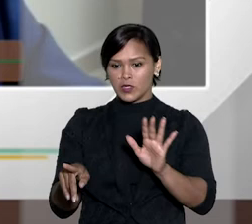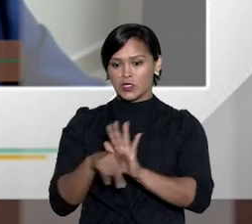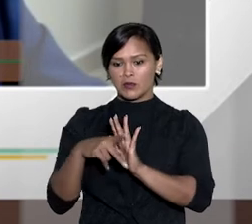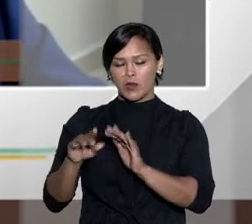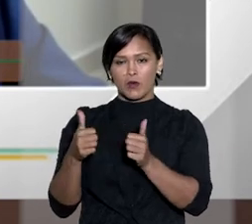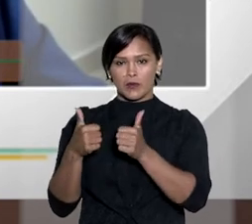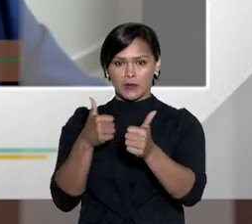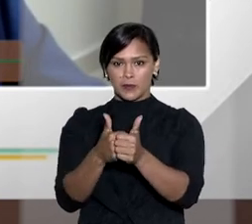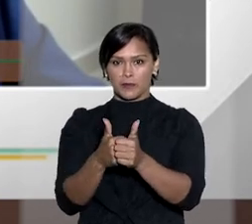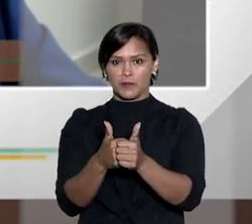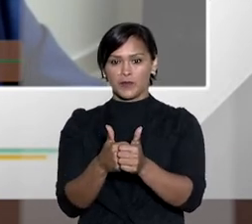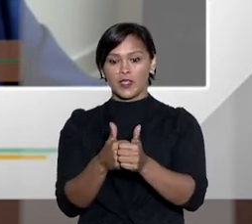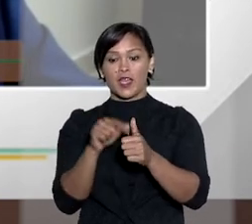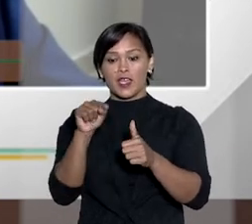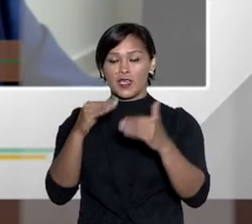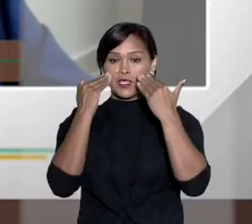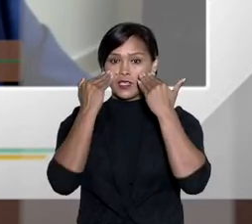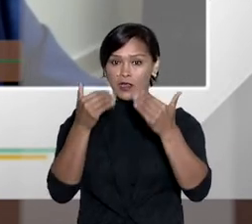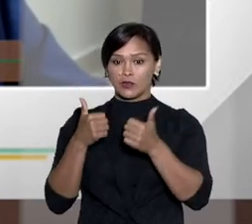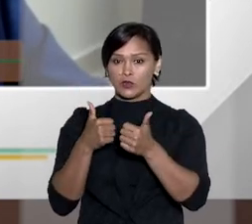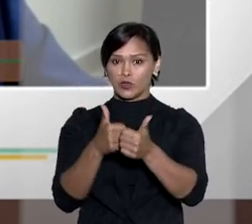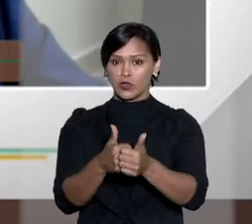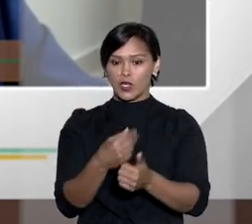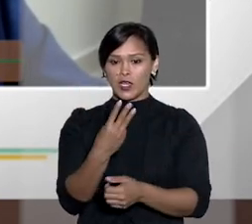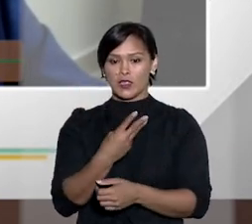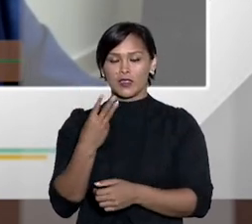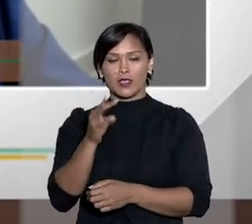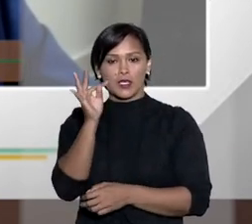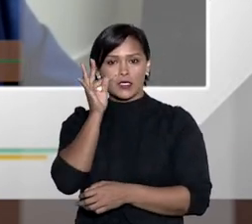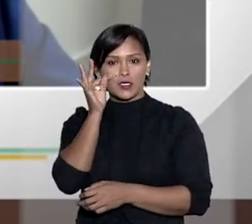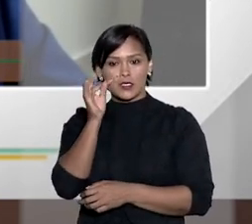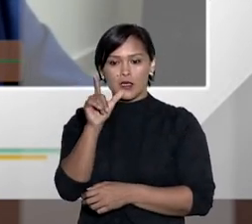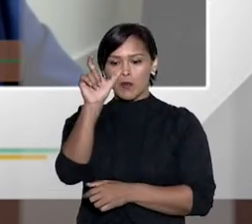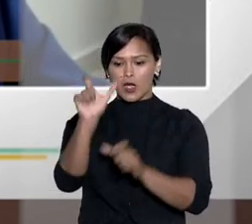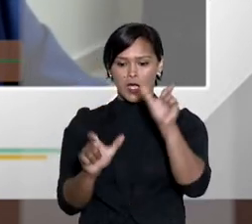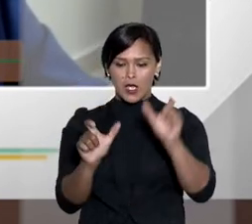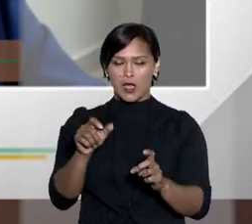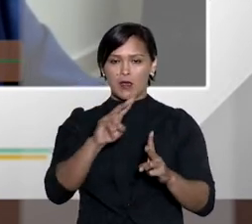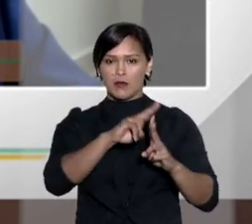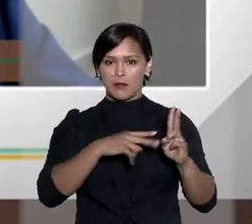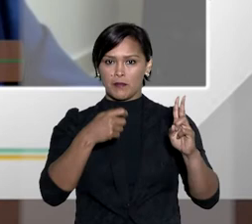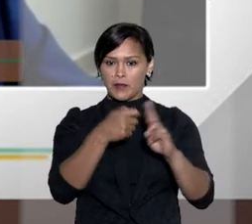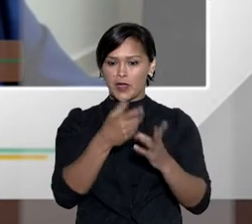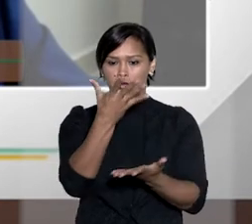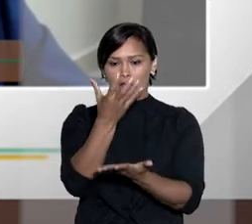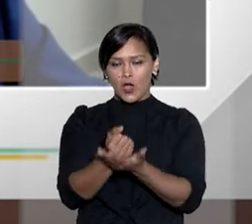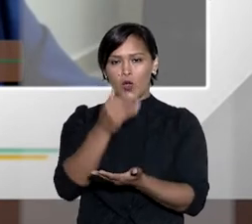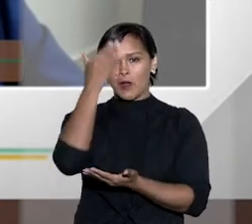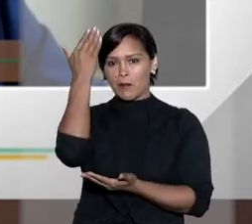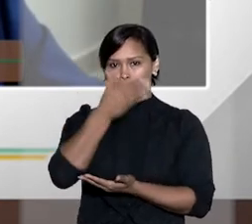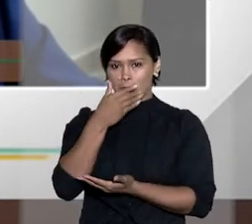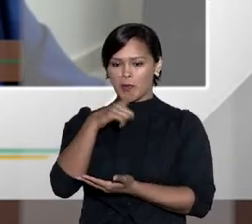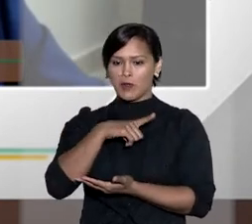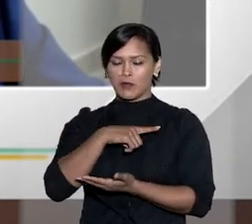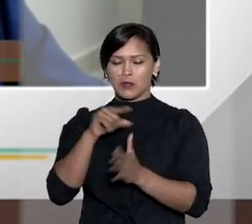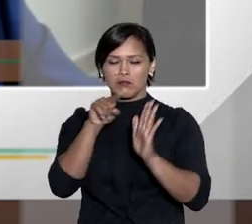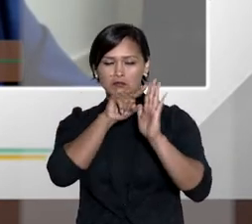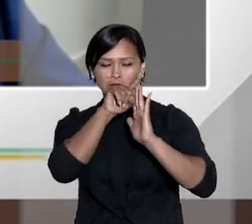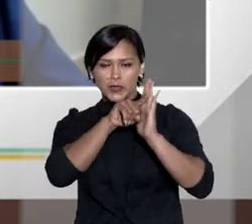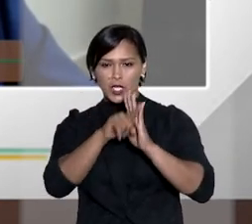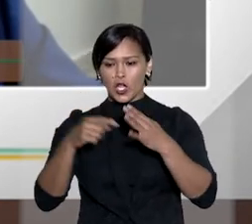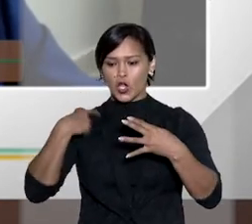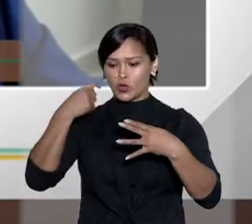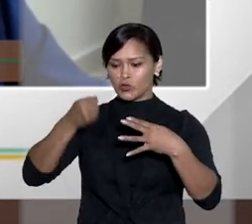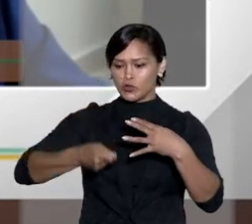seccionada e vai ser designada uma data para a audiência de instrução na audiência de instrução são ouvidos até três testemunhas para cada